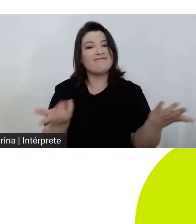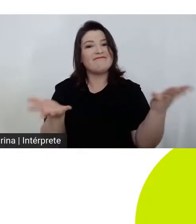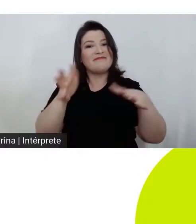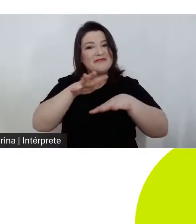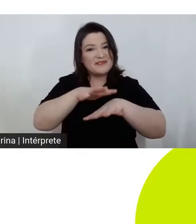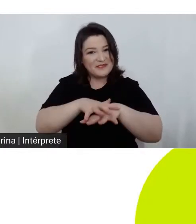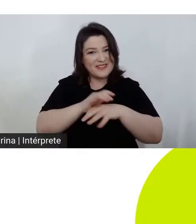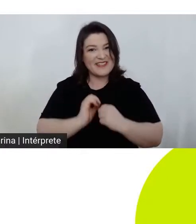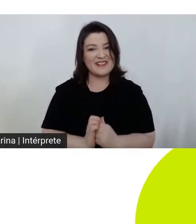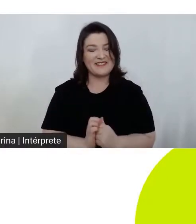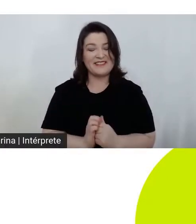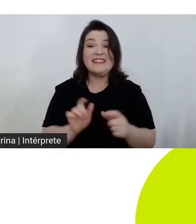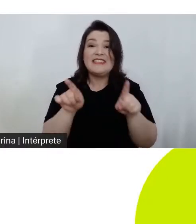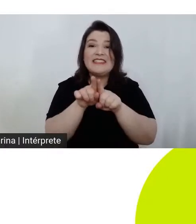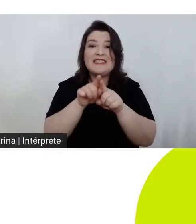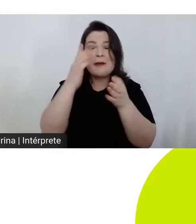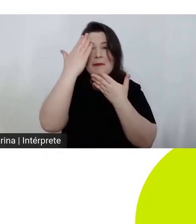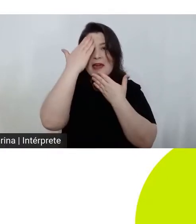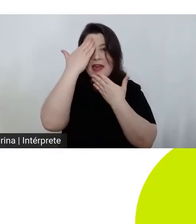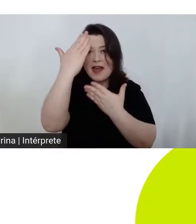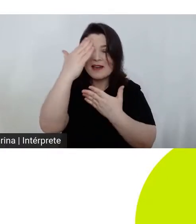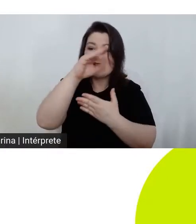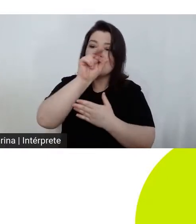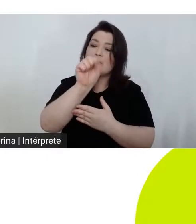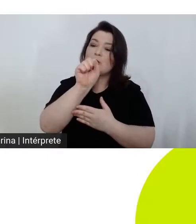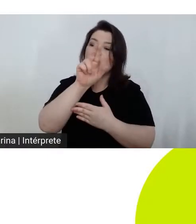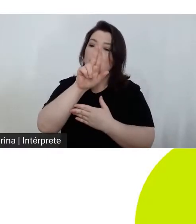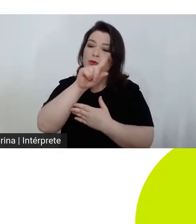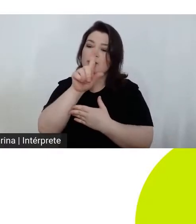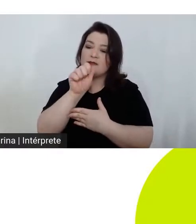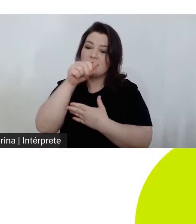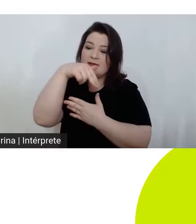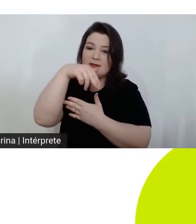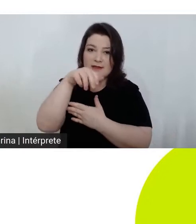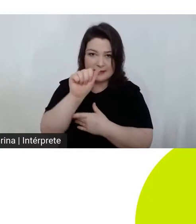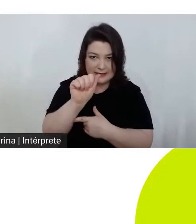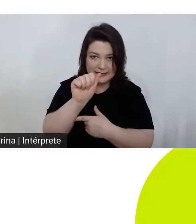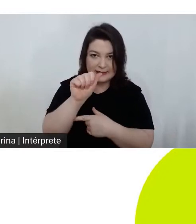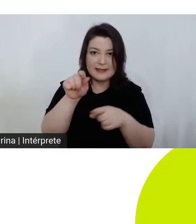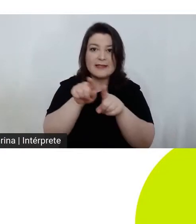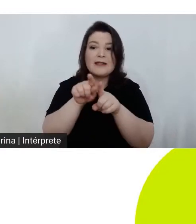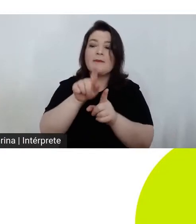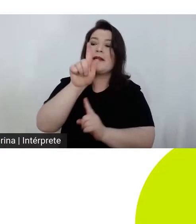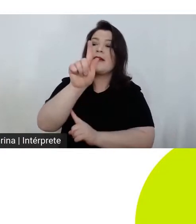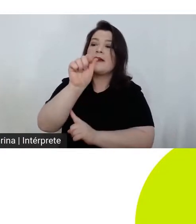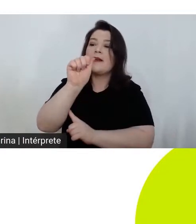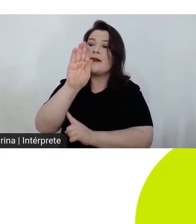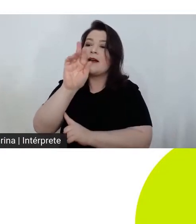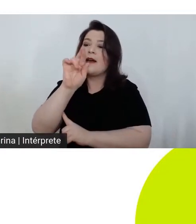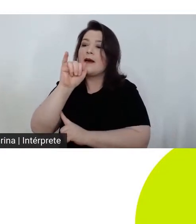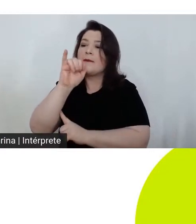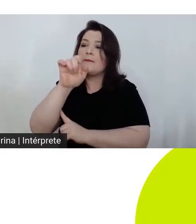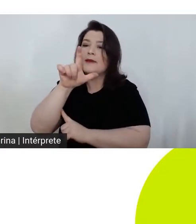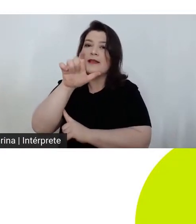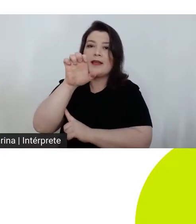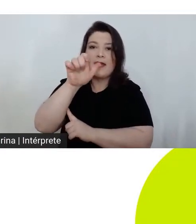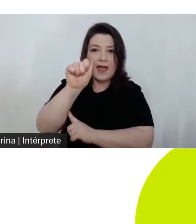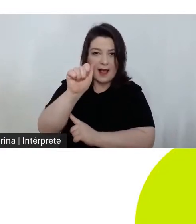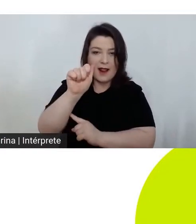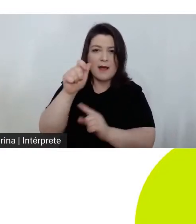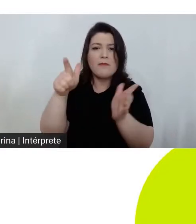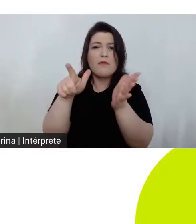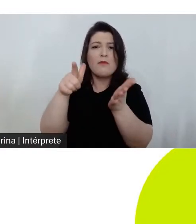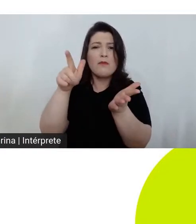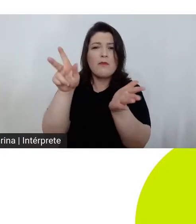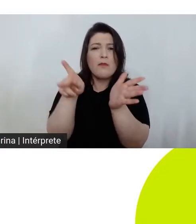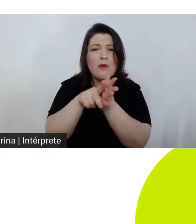Também quero agradecer a Suzana Singer e agradecer a Manuela Smith, da Folha. Também são excelentes